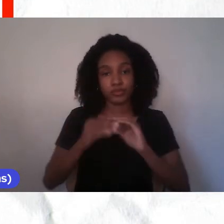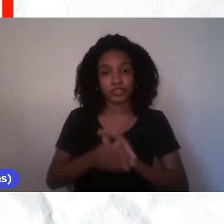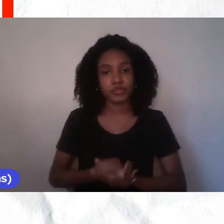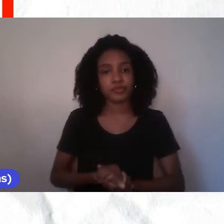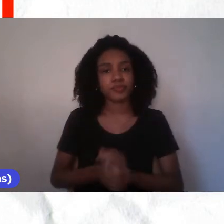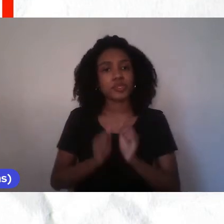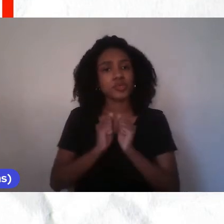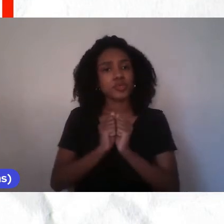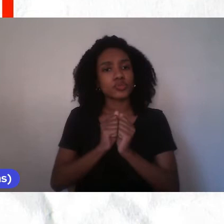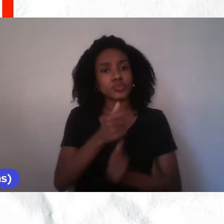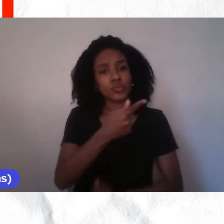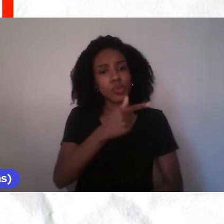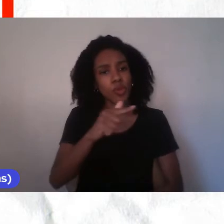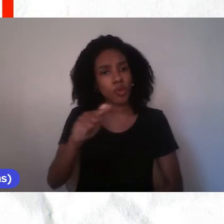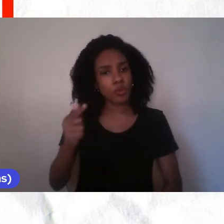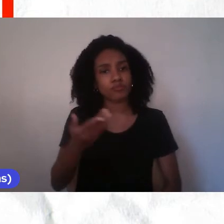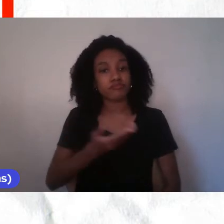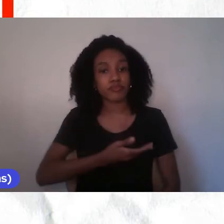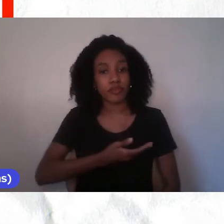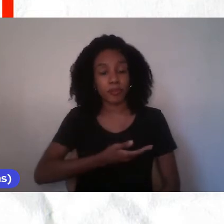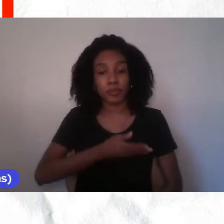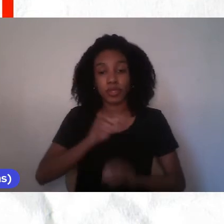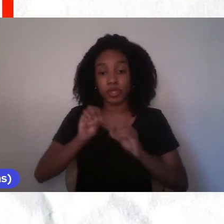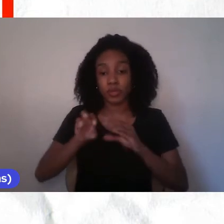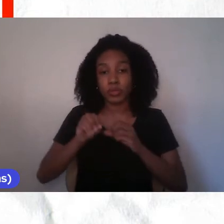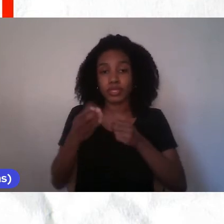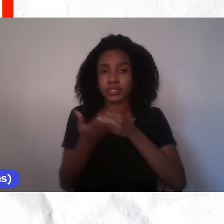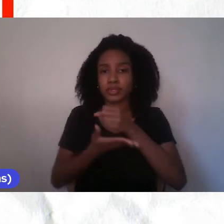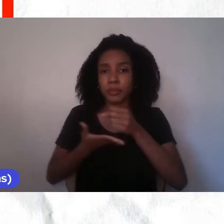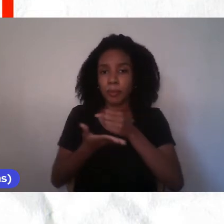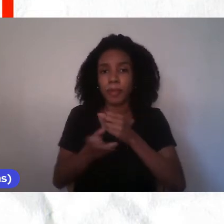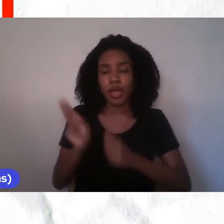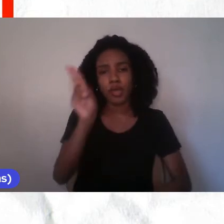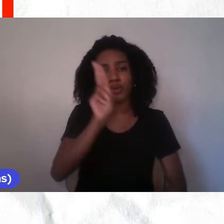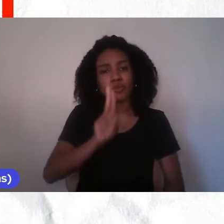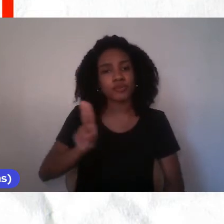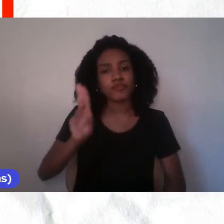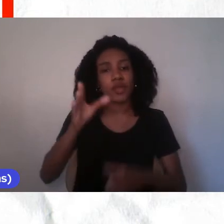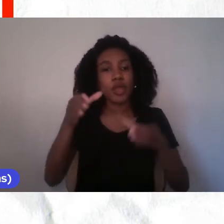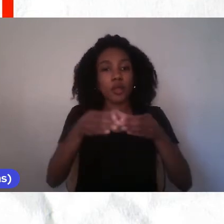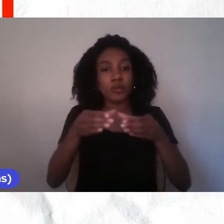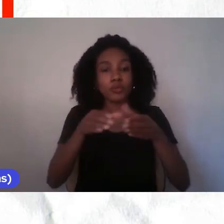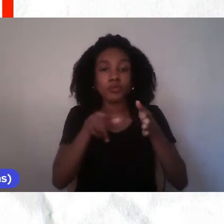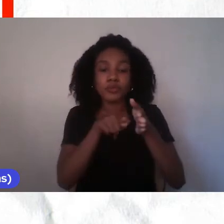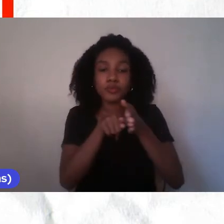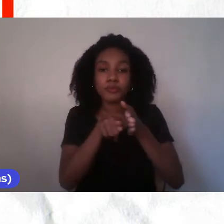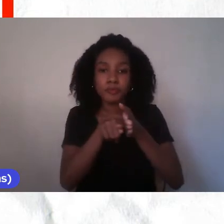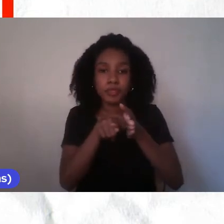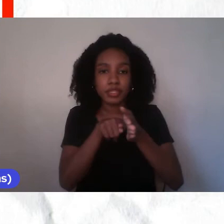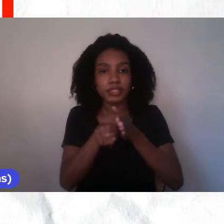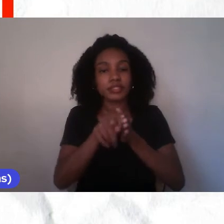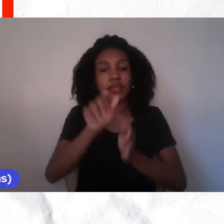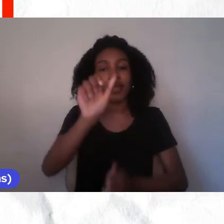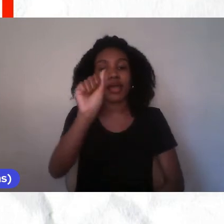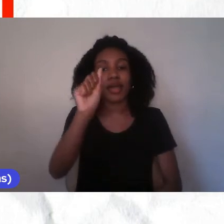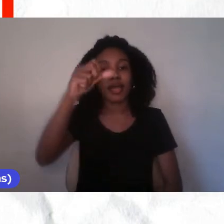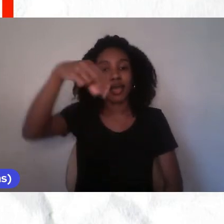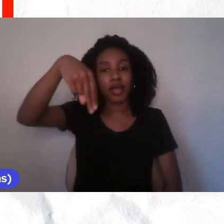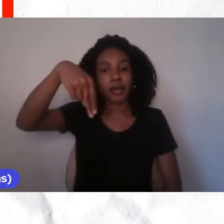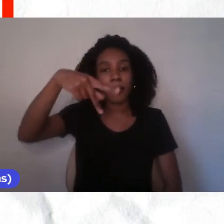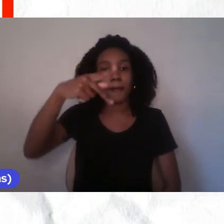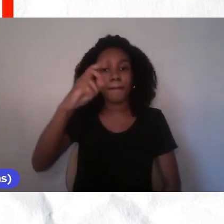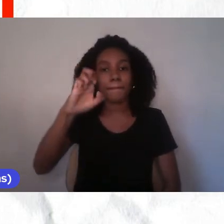básica, das universidades, grupos de pesquisa, e a AMPED e outras